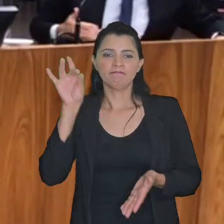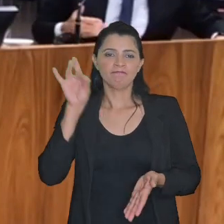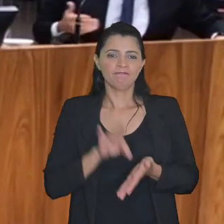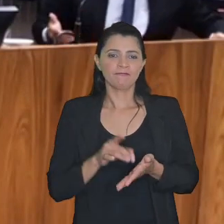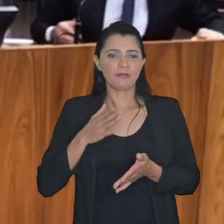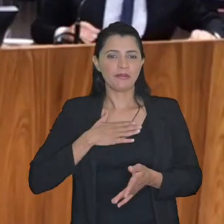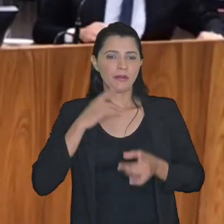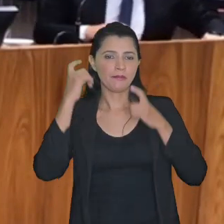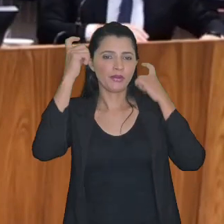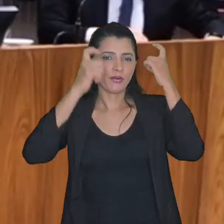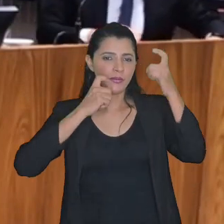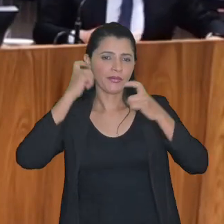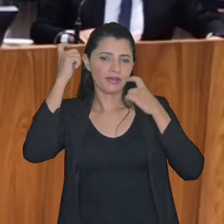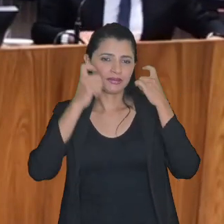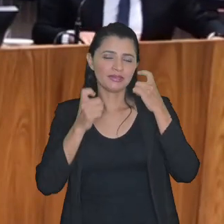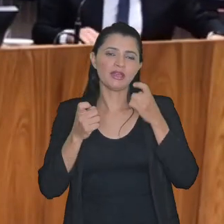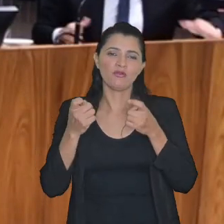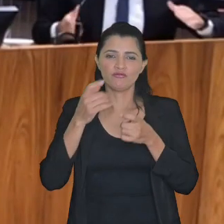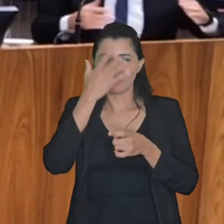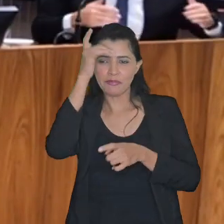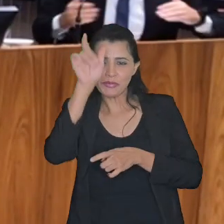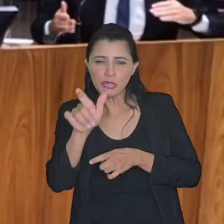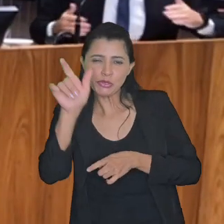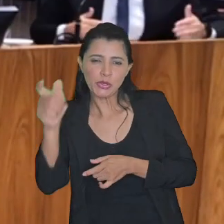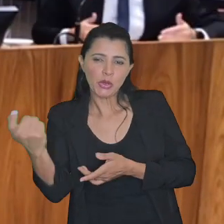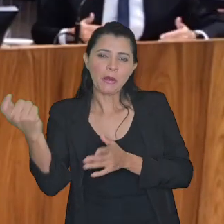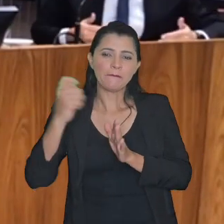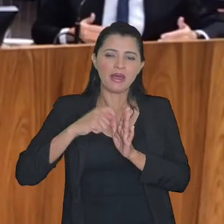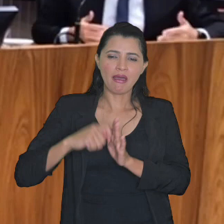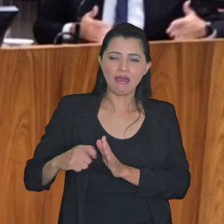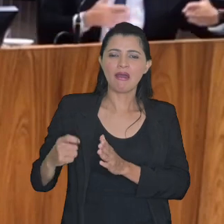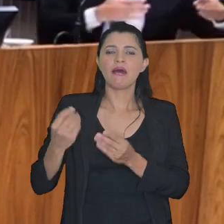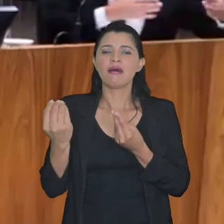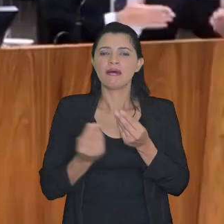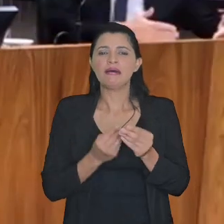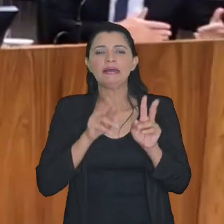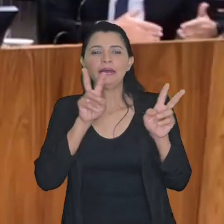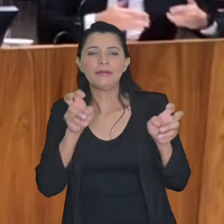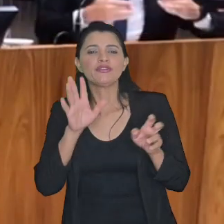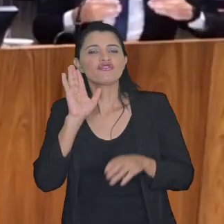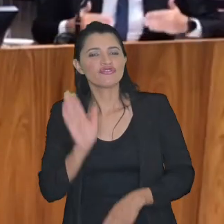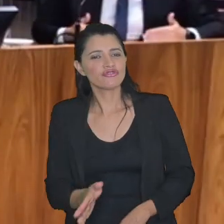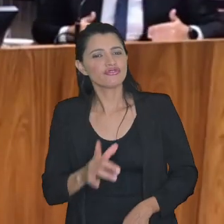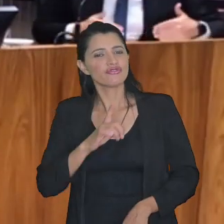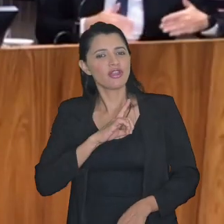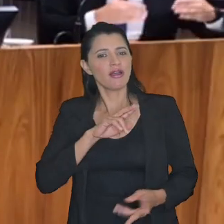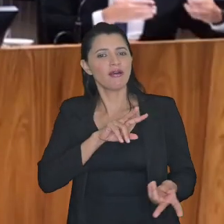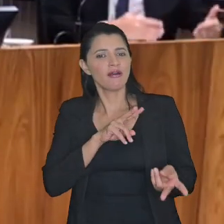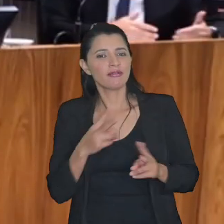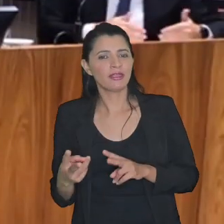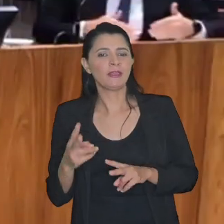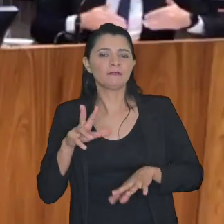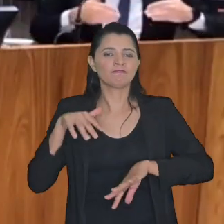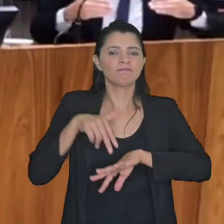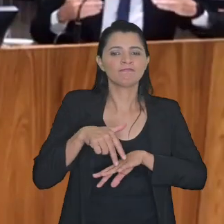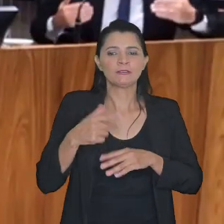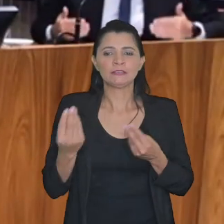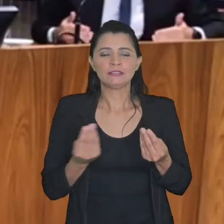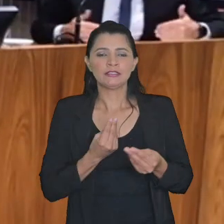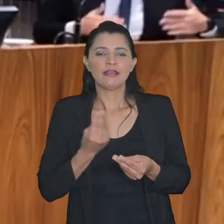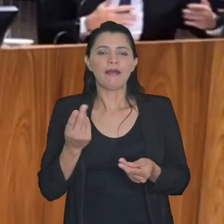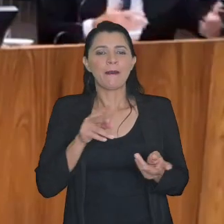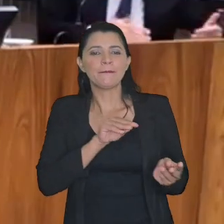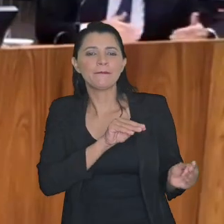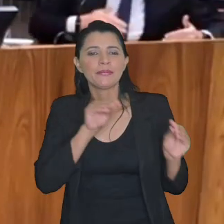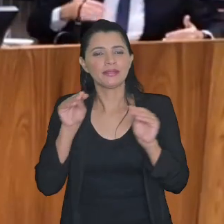preocupação de muitos contribuintes em relação a essa situação de quem já tem uma transacionamento a